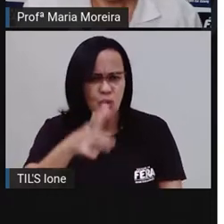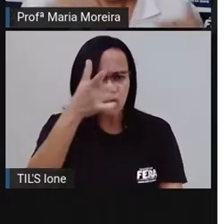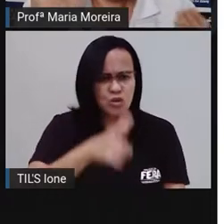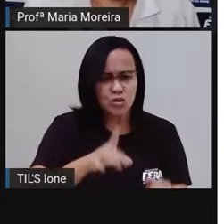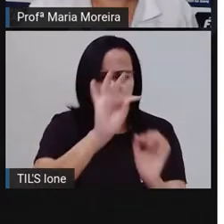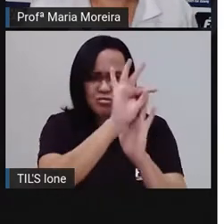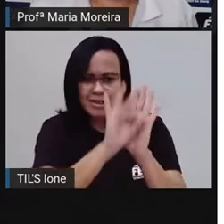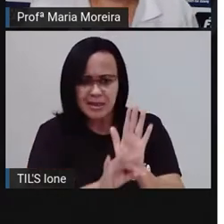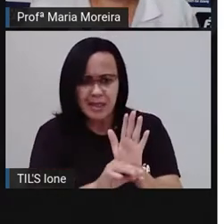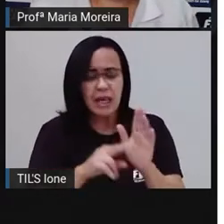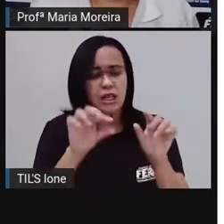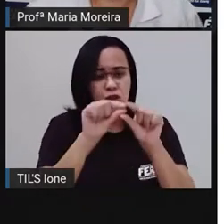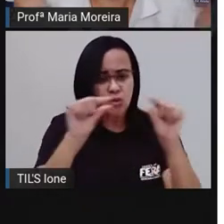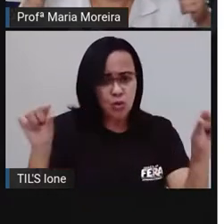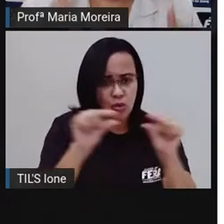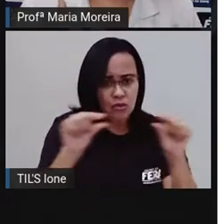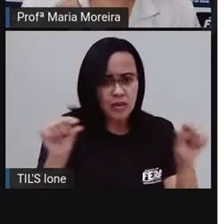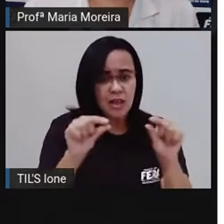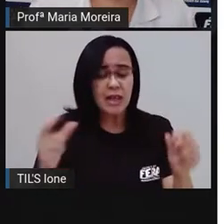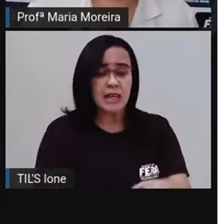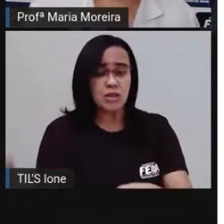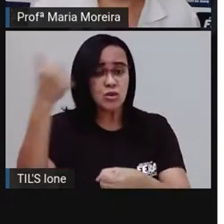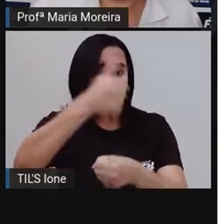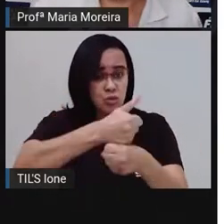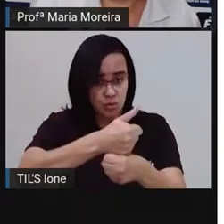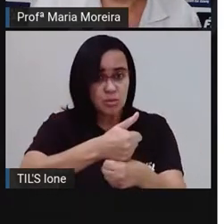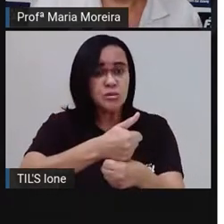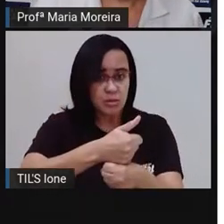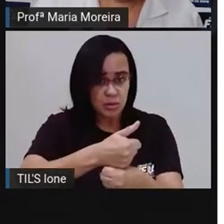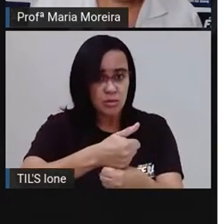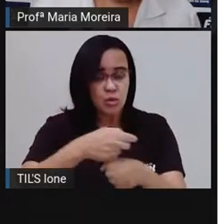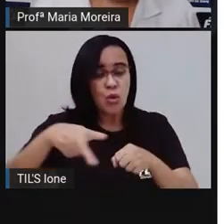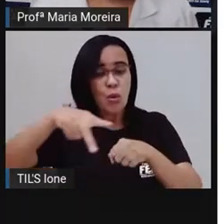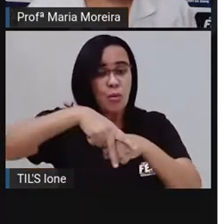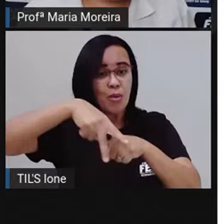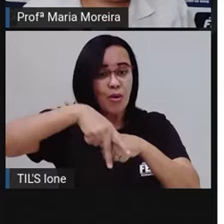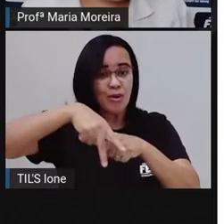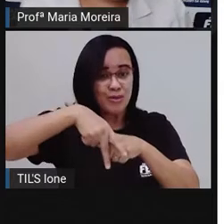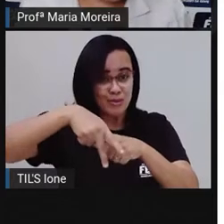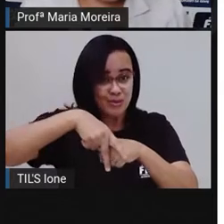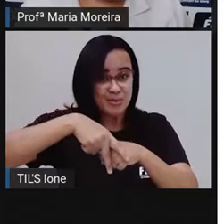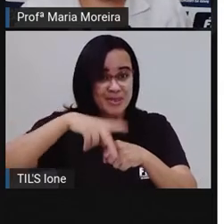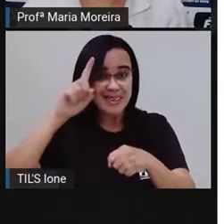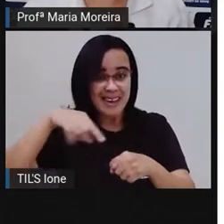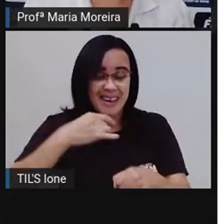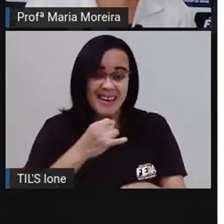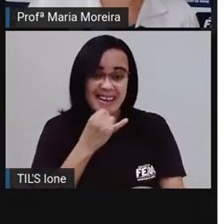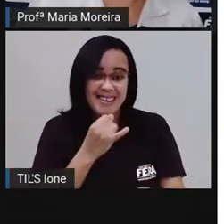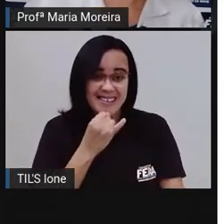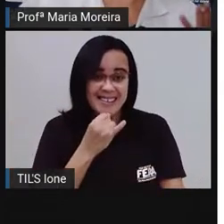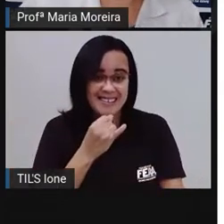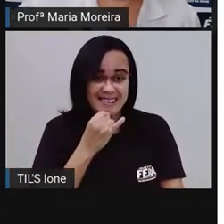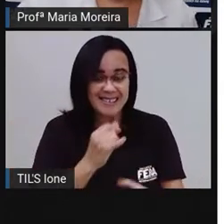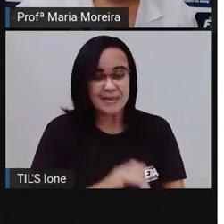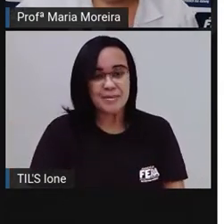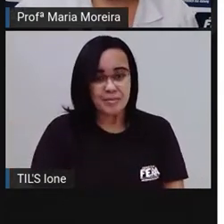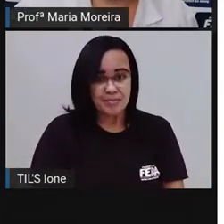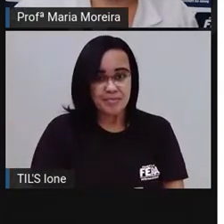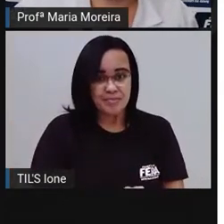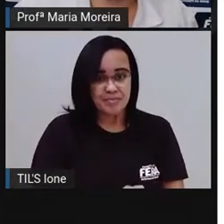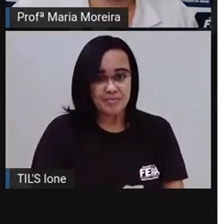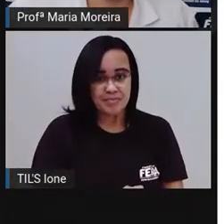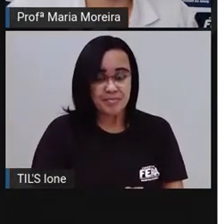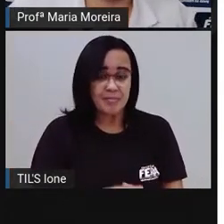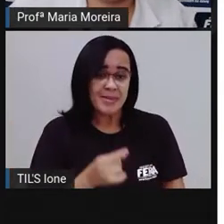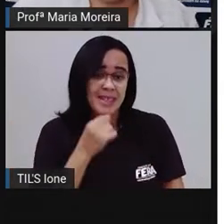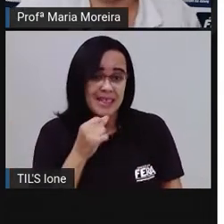frase, ele é substituído exatamente pelo pronome. Então, vamos usar aqui os exemplos, né? Provânia.